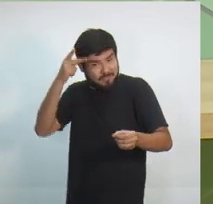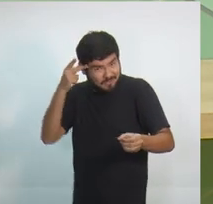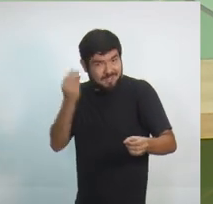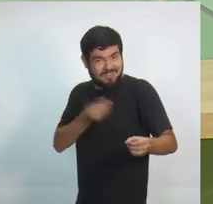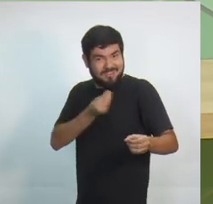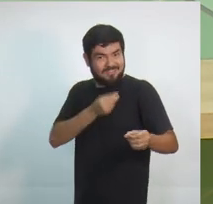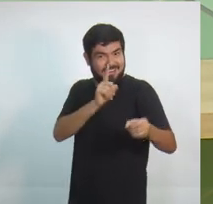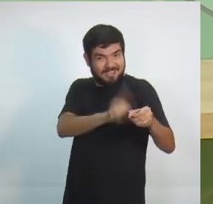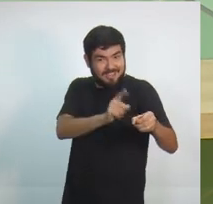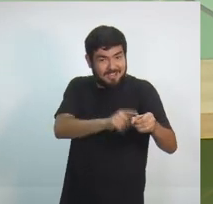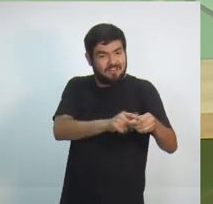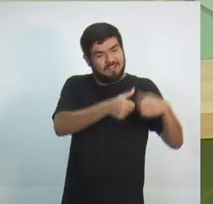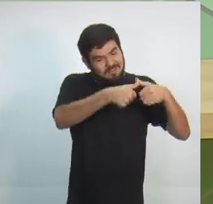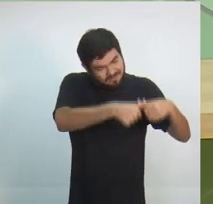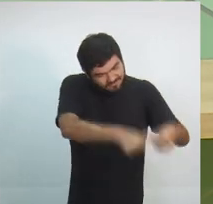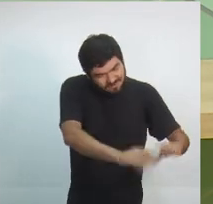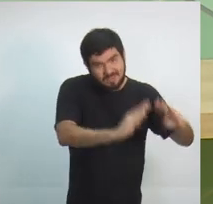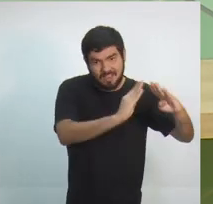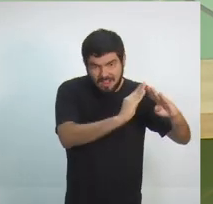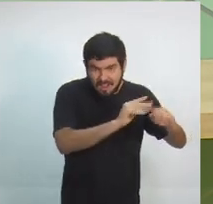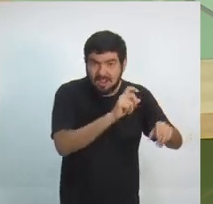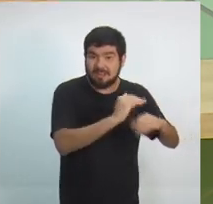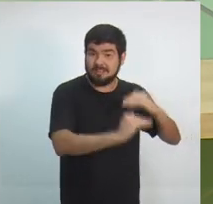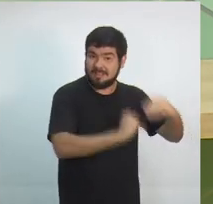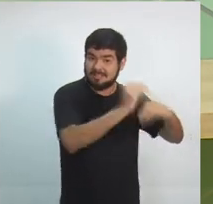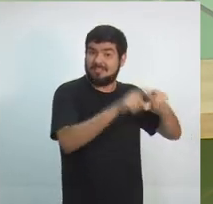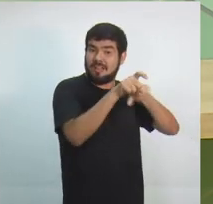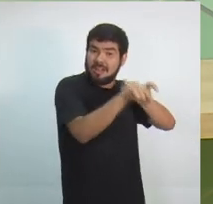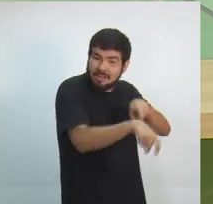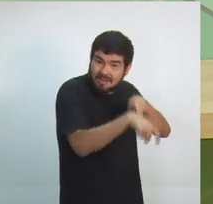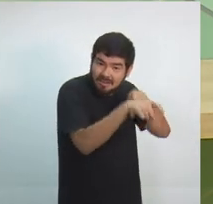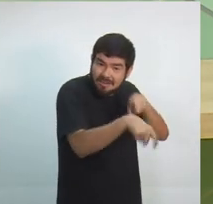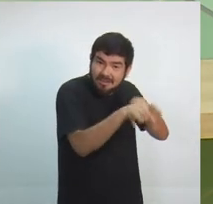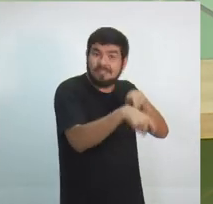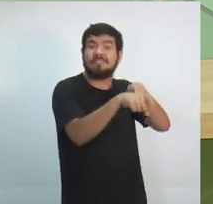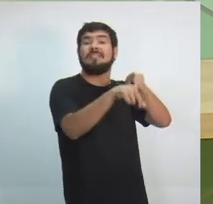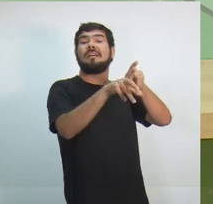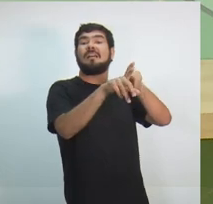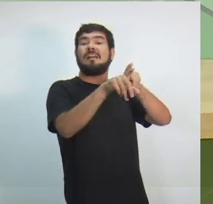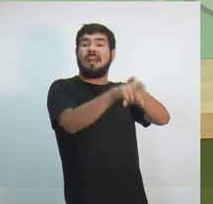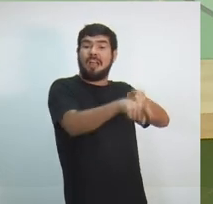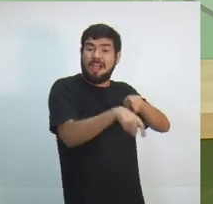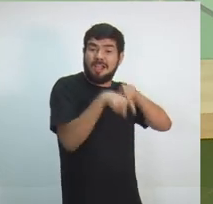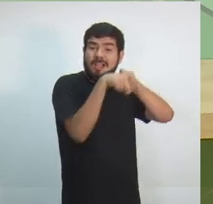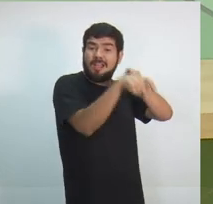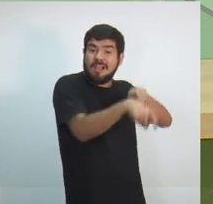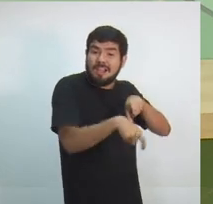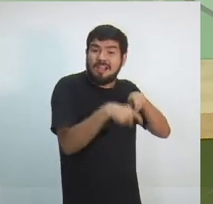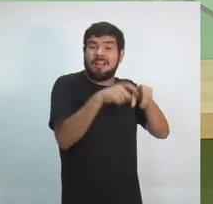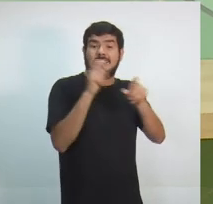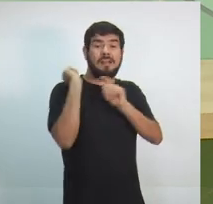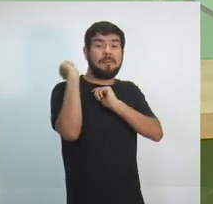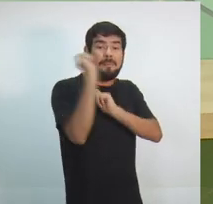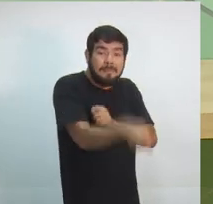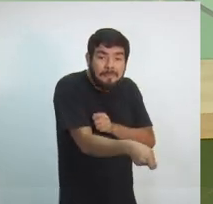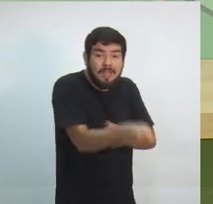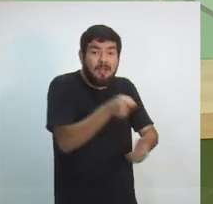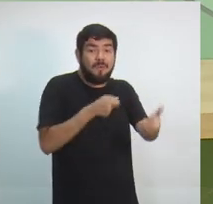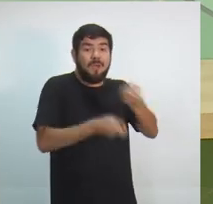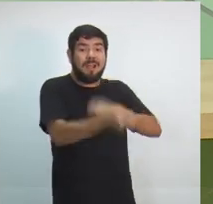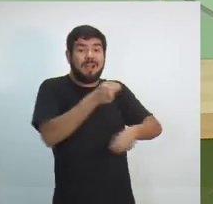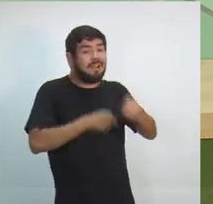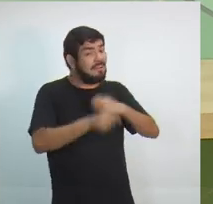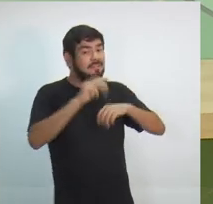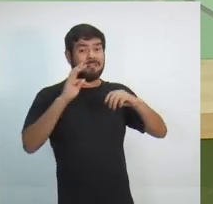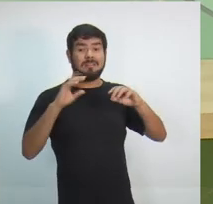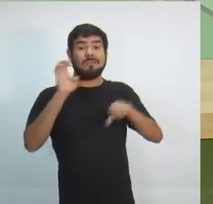cidade e desenvolvendo a agricultura, a pecuária e fazendo com que o Estado do Amazonas possa se desenvolver. Se